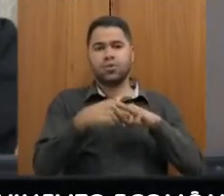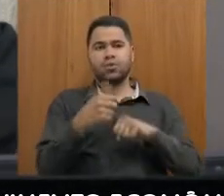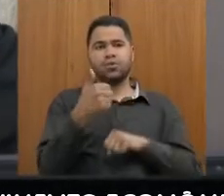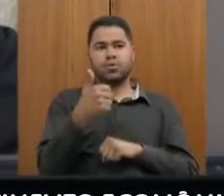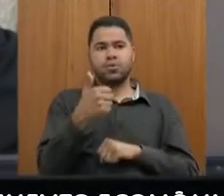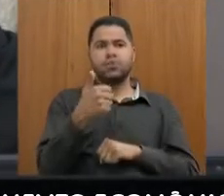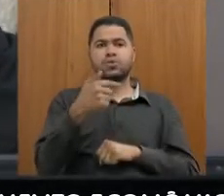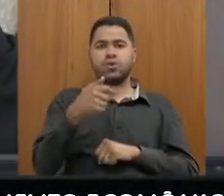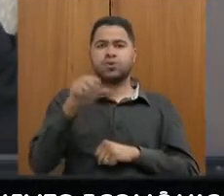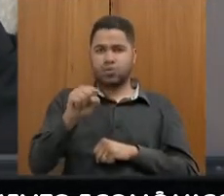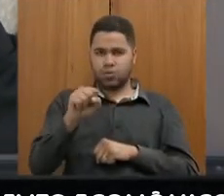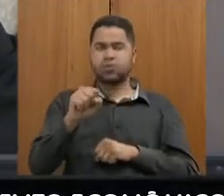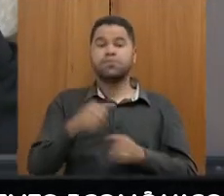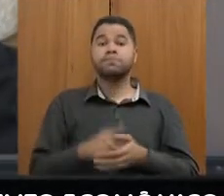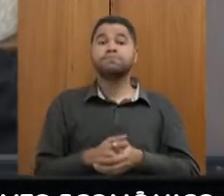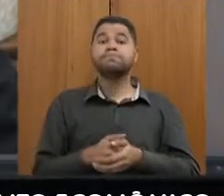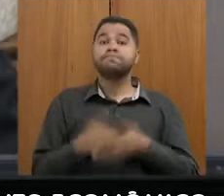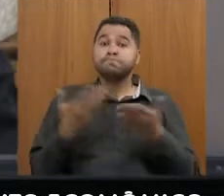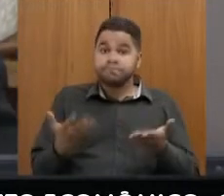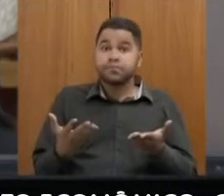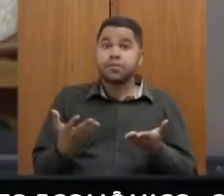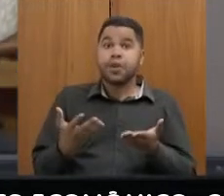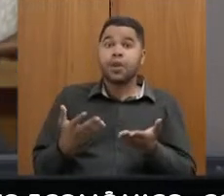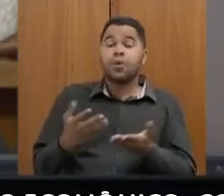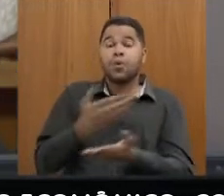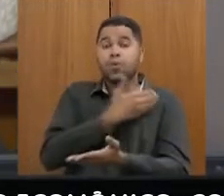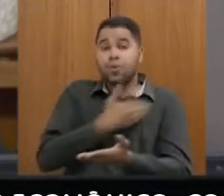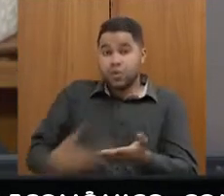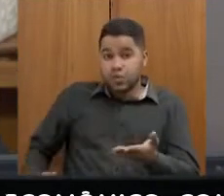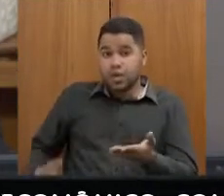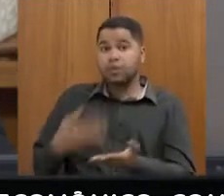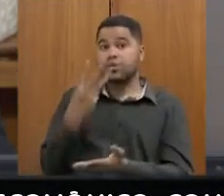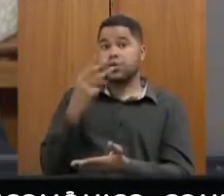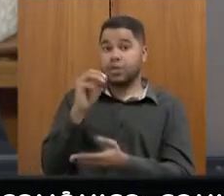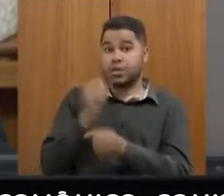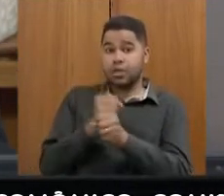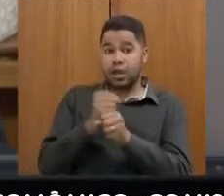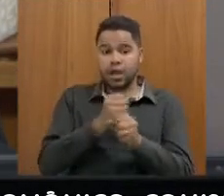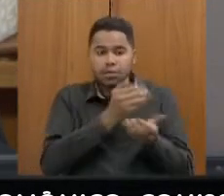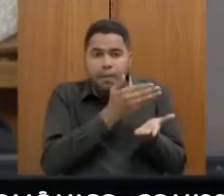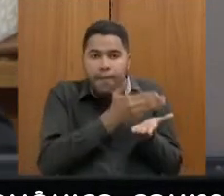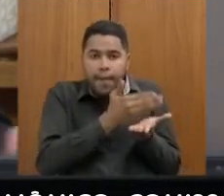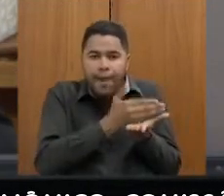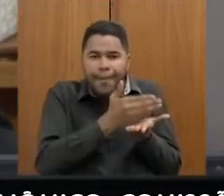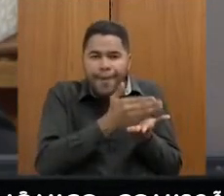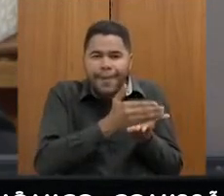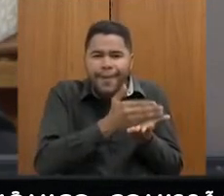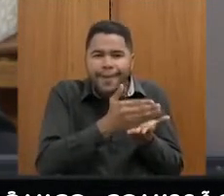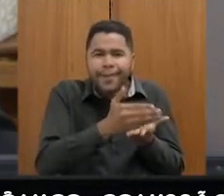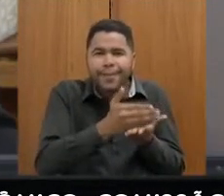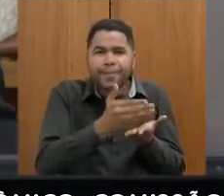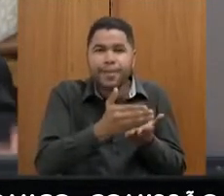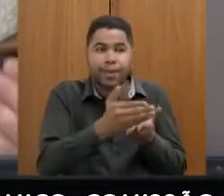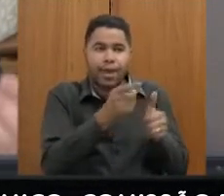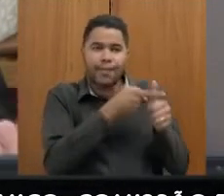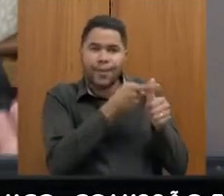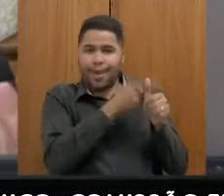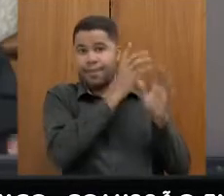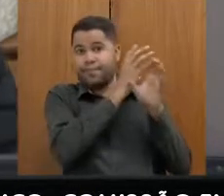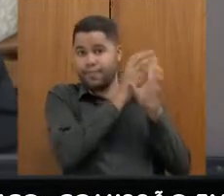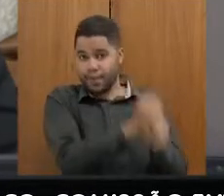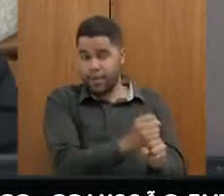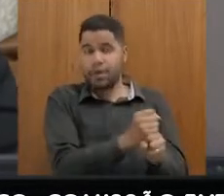A partir da assinatura desse acordo, Estado, então, refinancia em 30 anos os valores inadimplidos, é